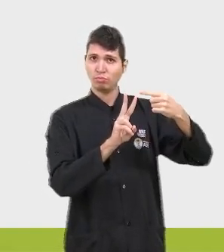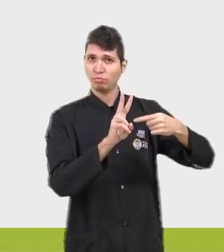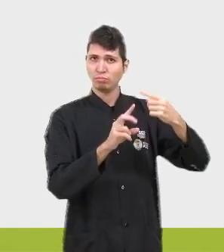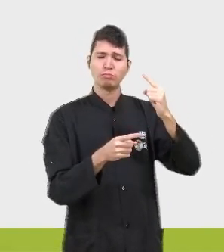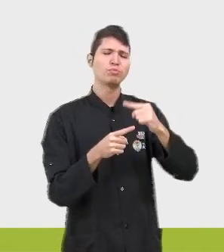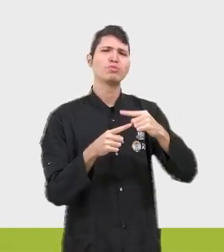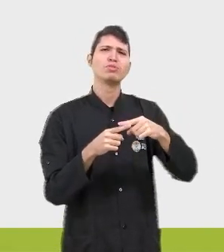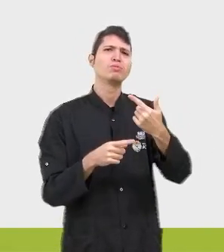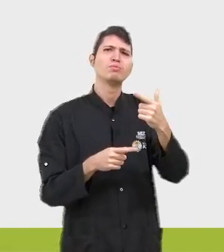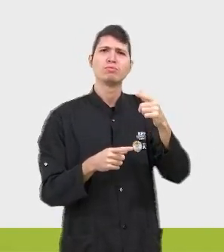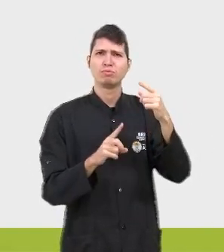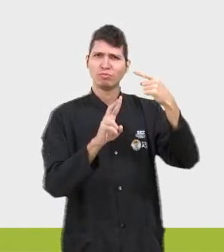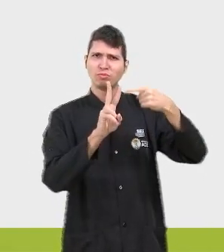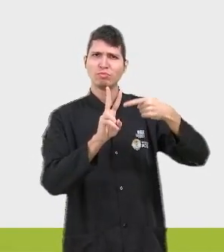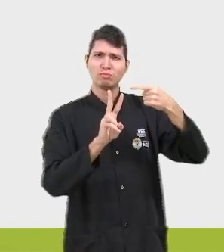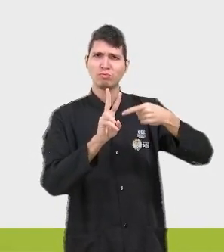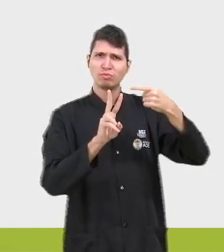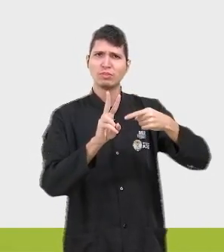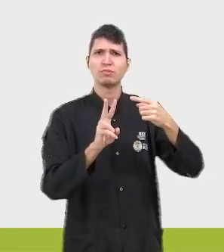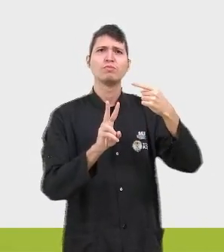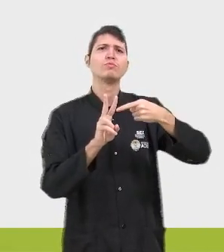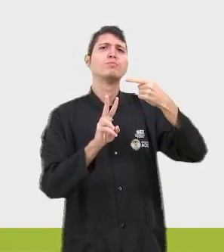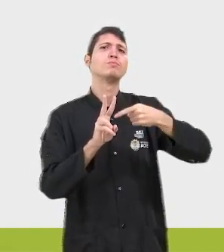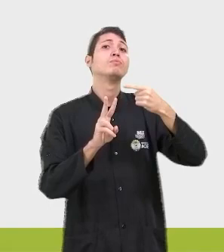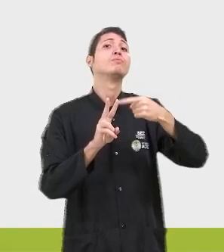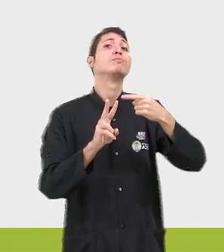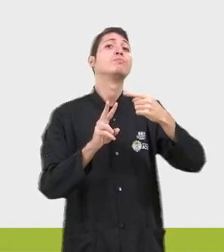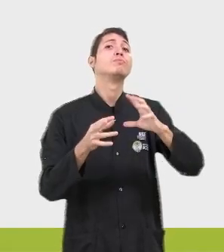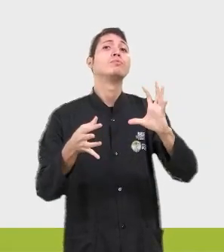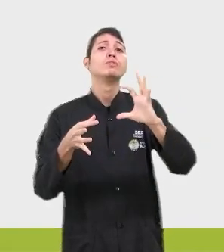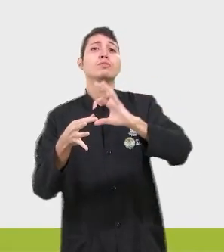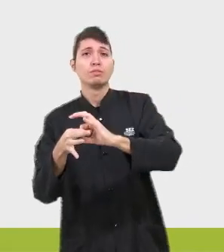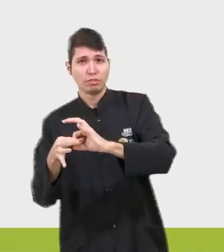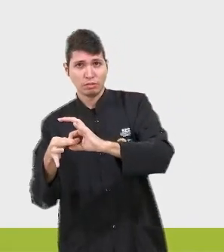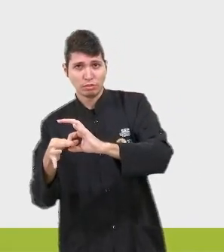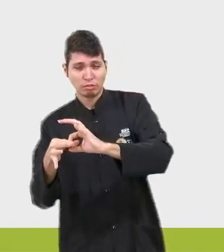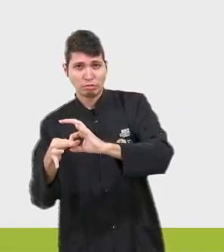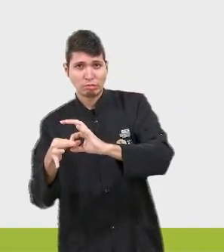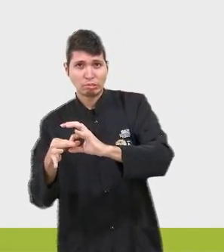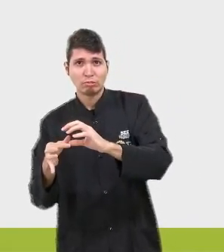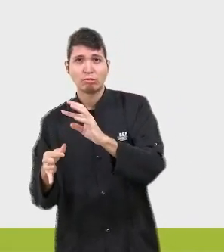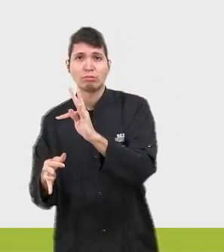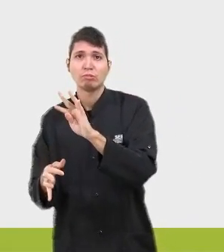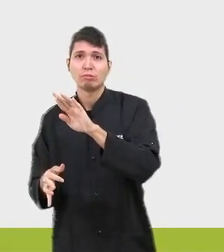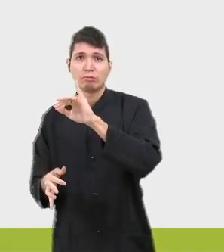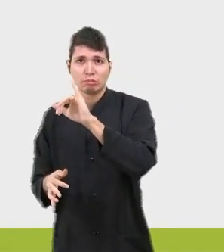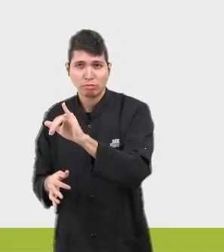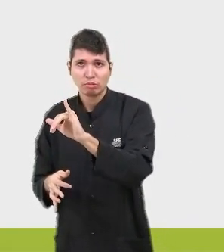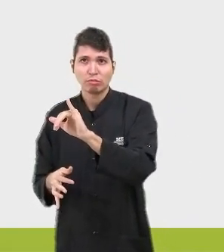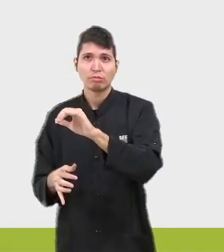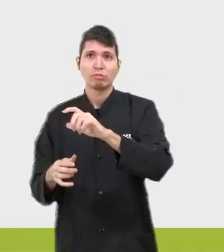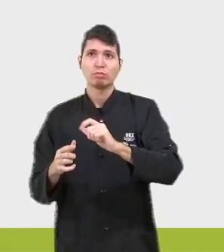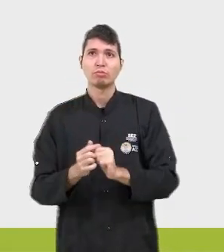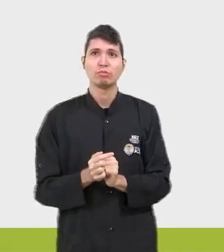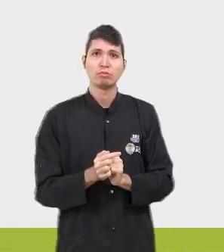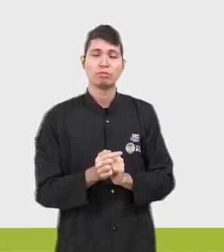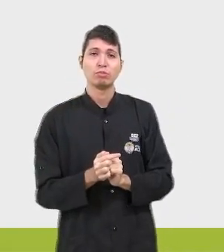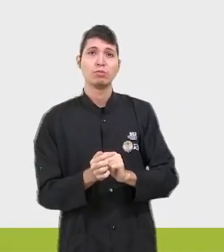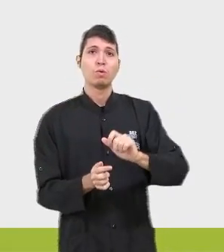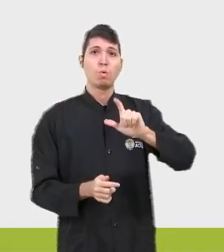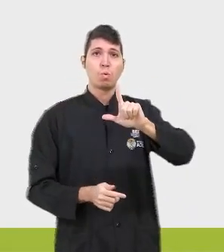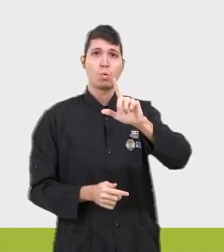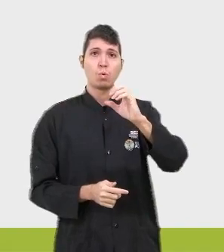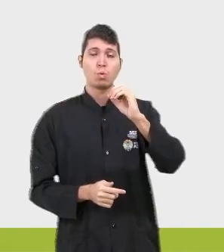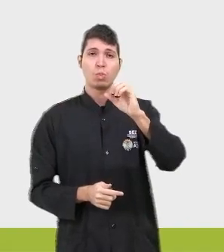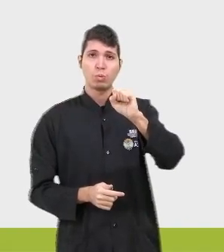Lembra que eu falei lá atrás? Volume está ligado à ideia de unidades tridimensionais. E o losango aqui também envolve a ideia da dimensão